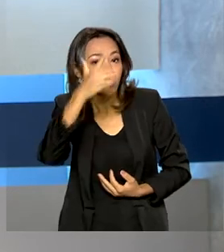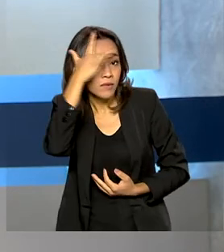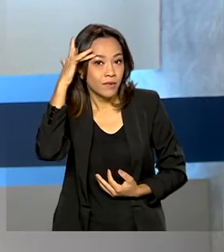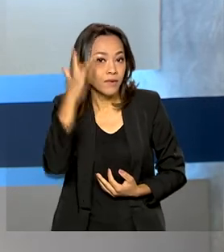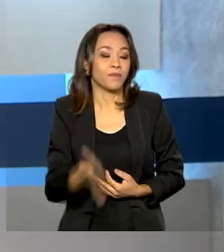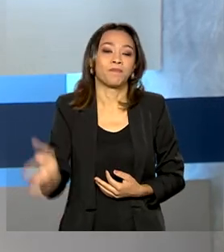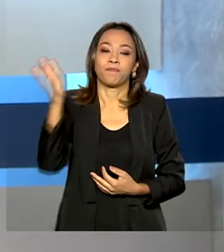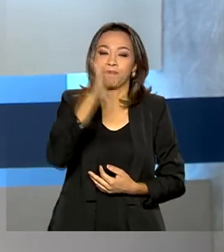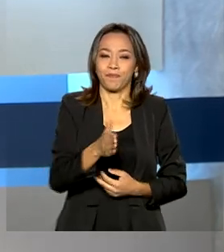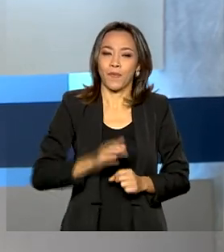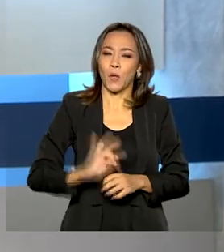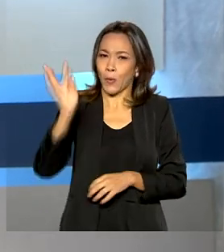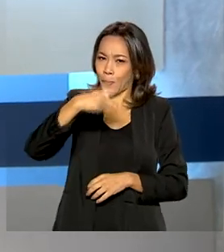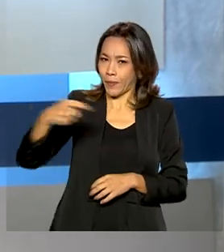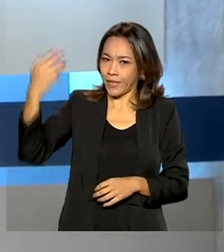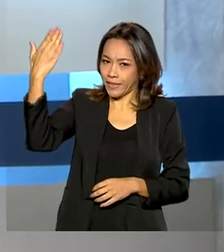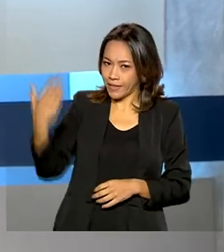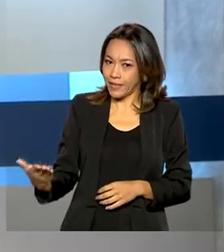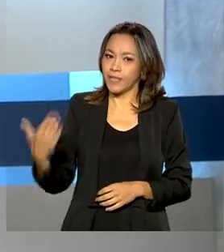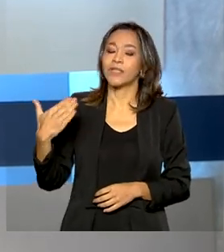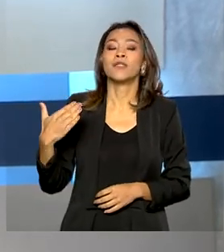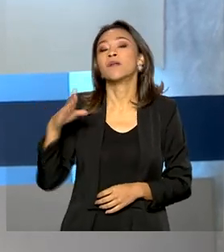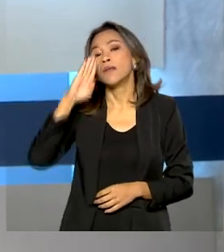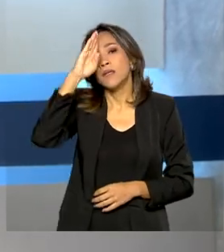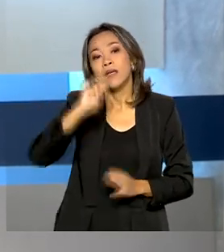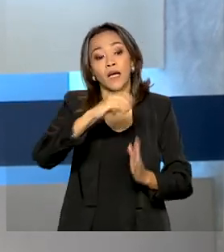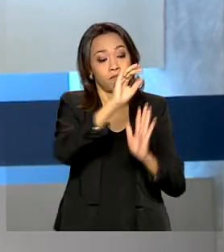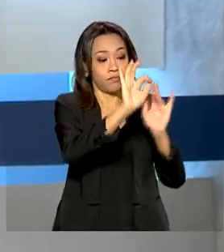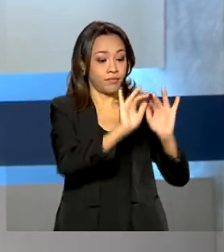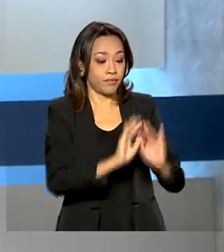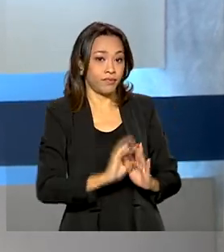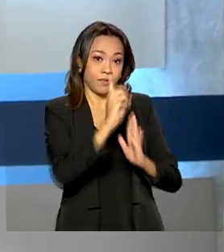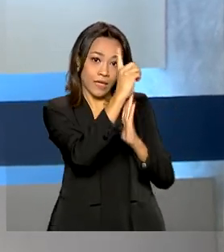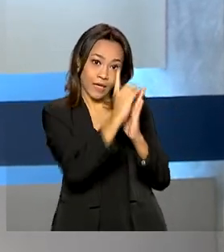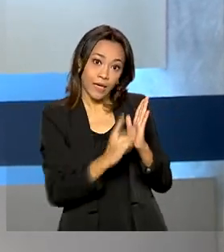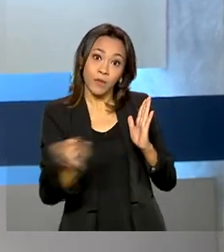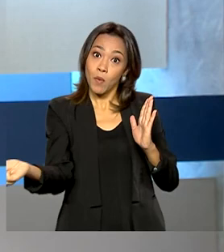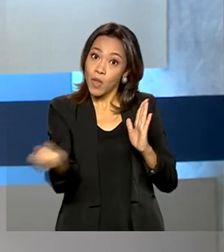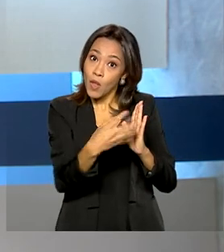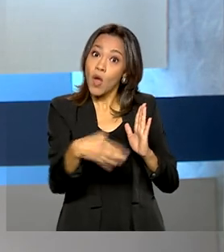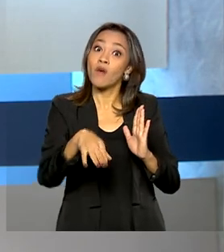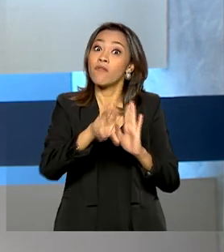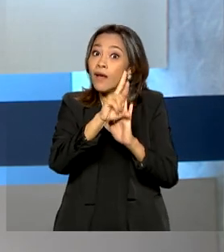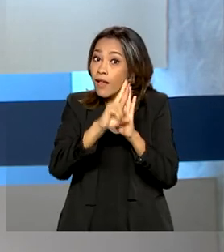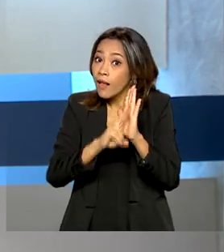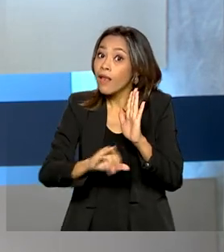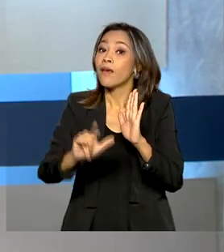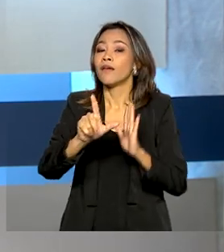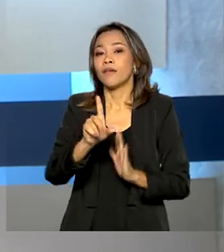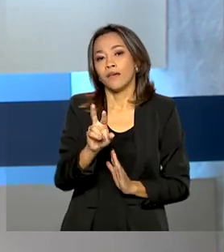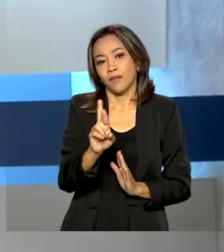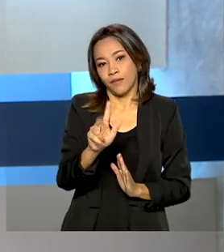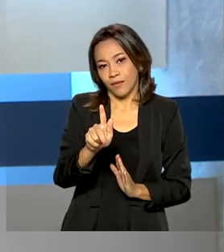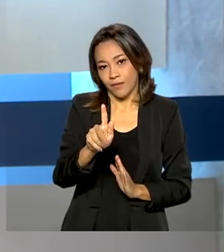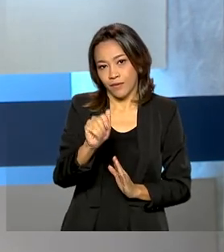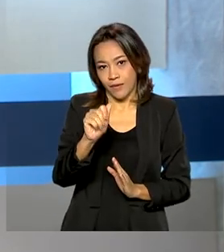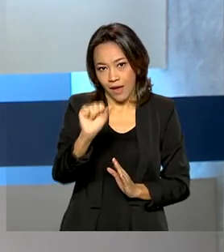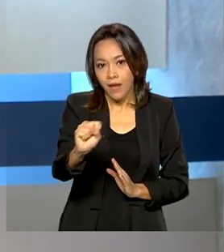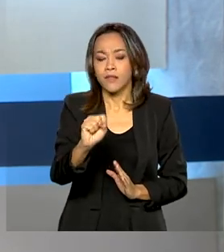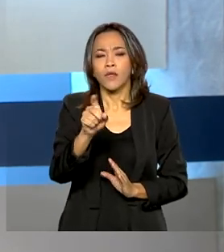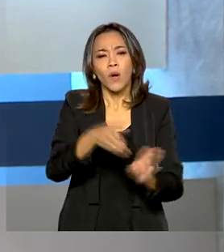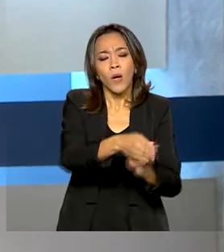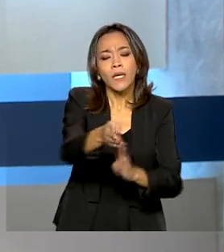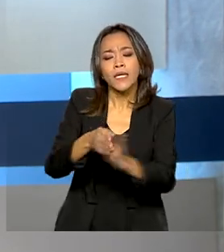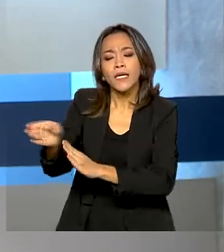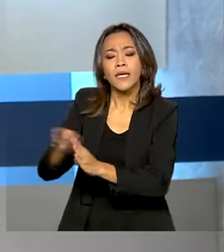O presidente Jair Bolsonaro editou um decreto que regulamenta a chamada Nova Lei do Gás. A medida detalha e orienta a aplicação